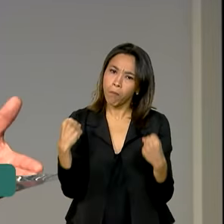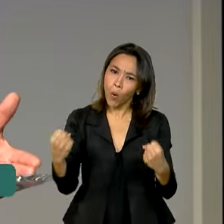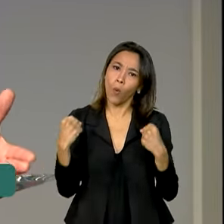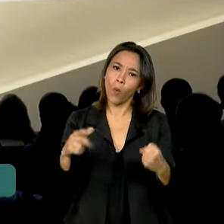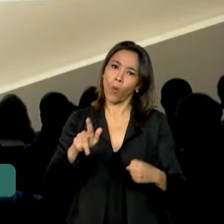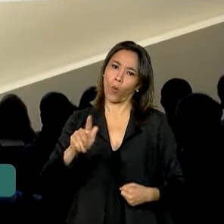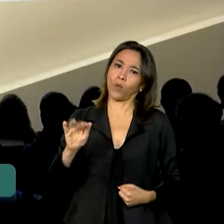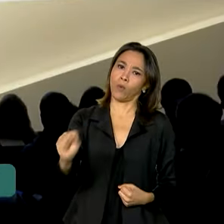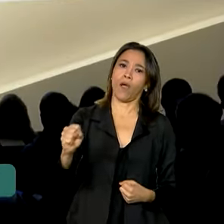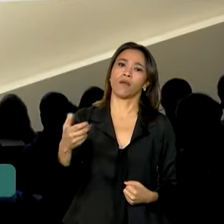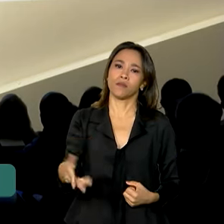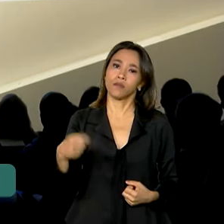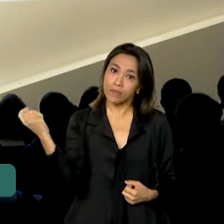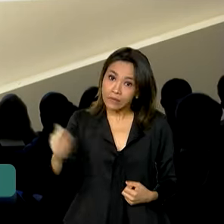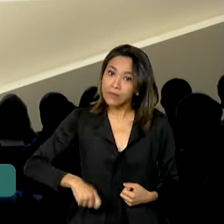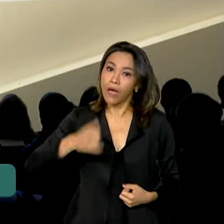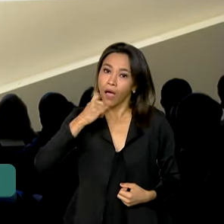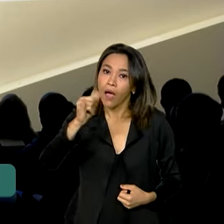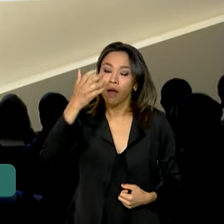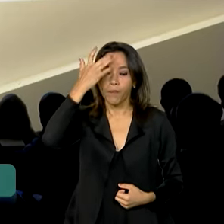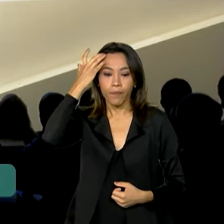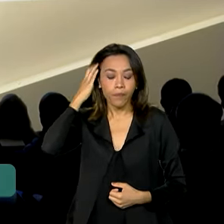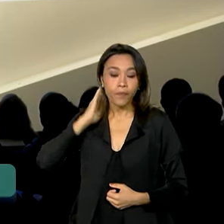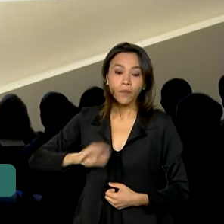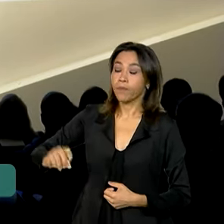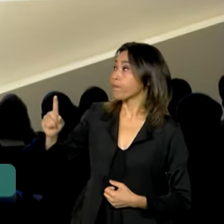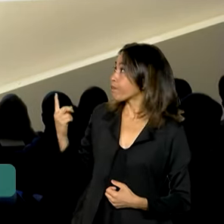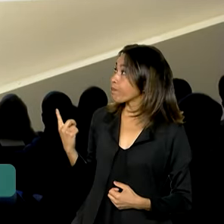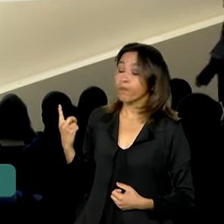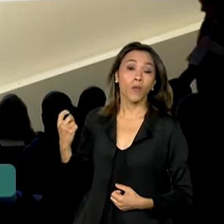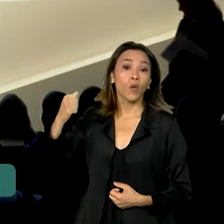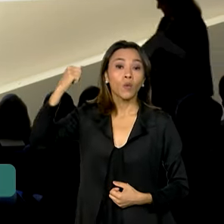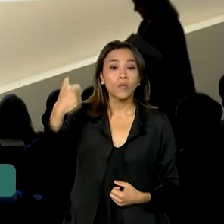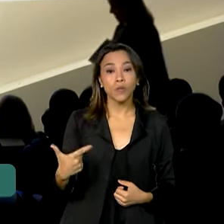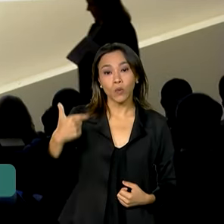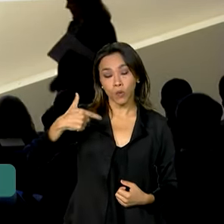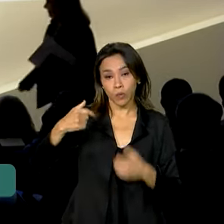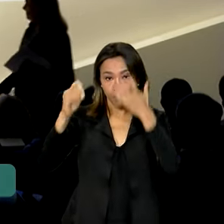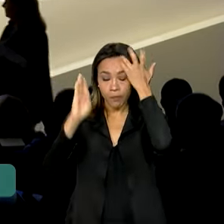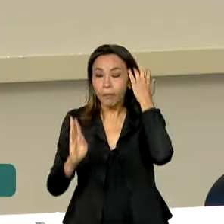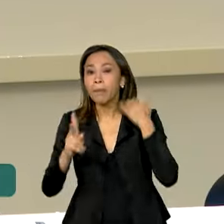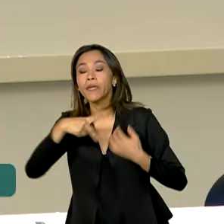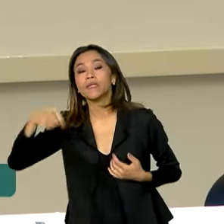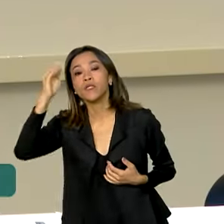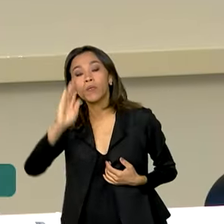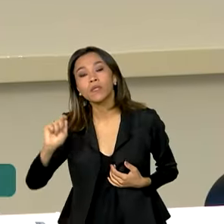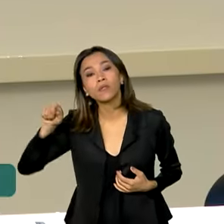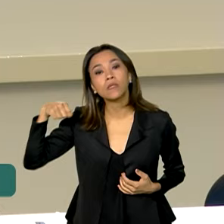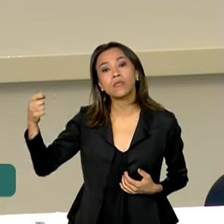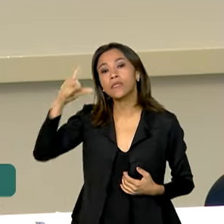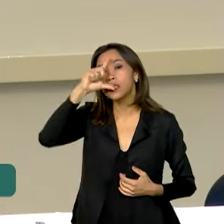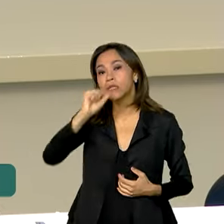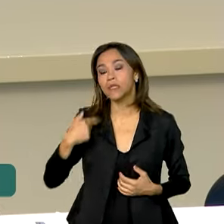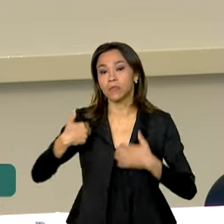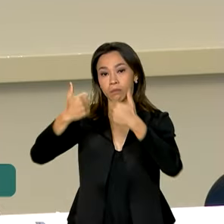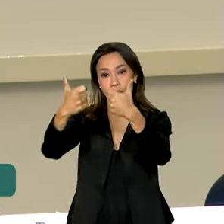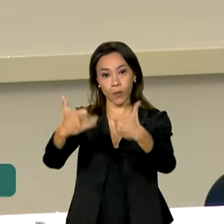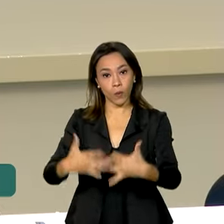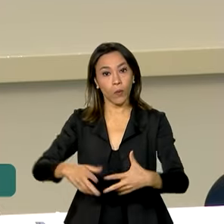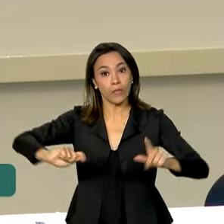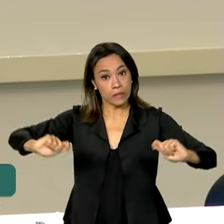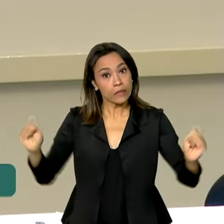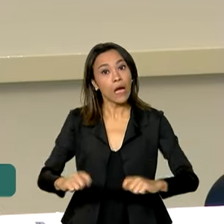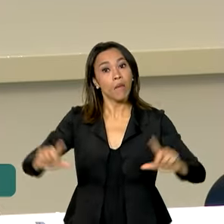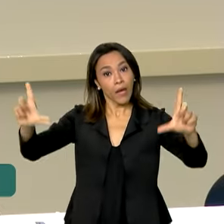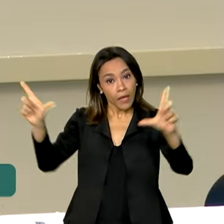renovável que nós temos. O vice-presidente e ministro do desenvolvimento, indústria, comércio e serviços destacou que é importante reduzir